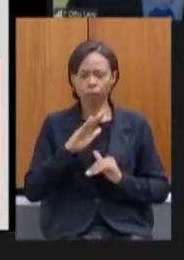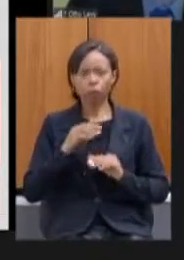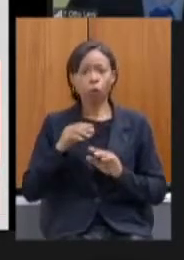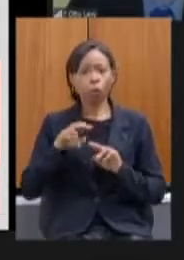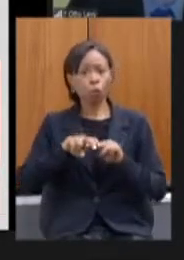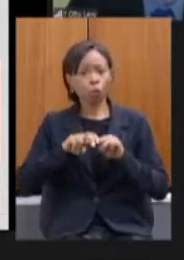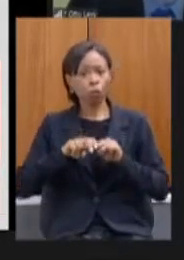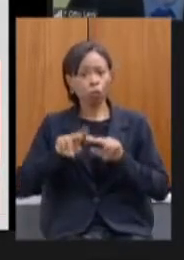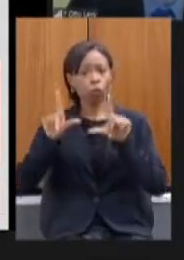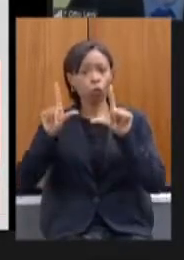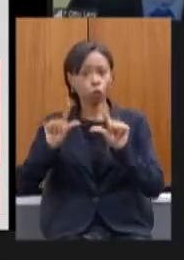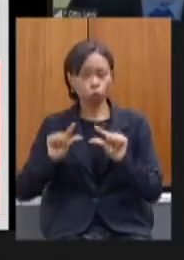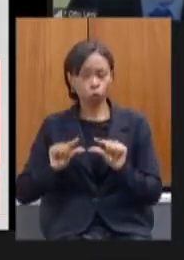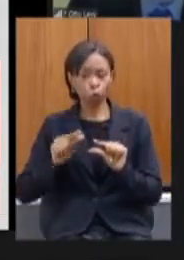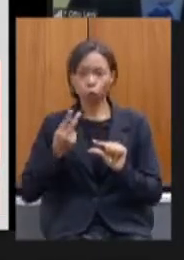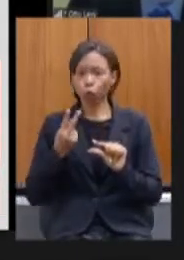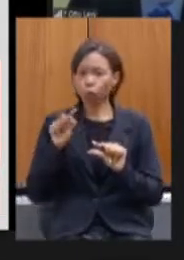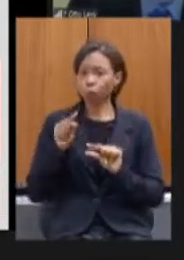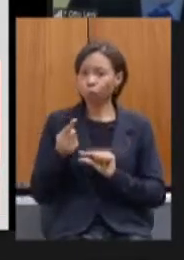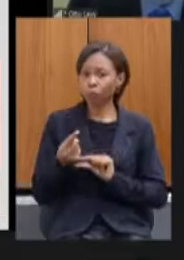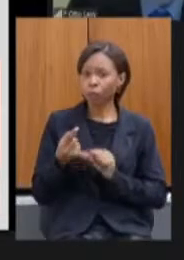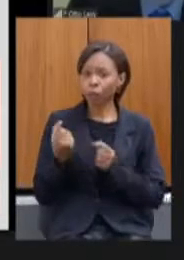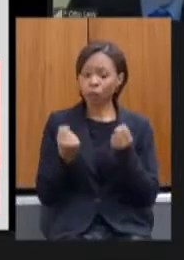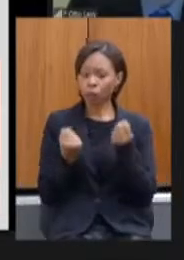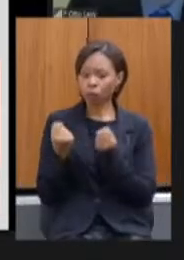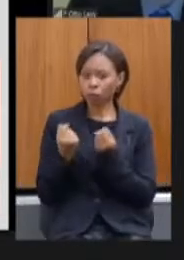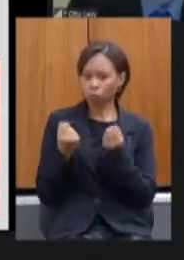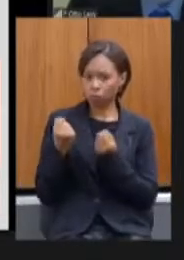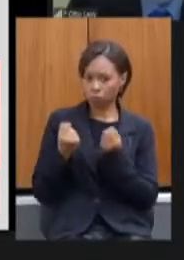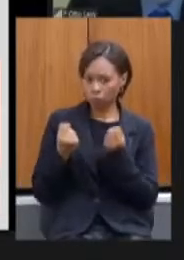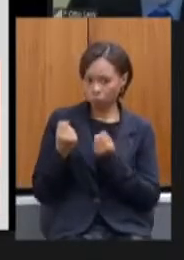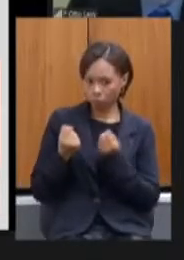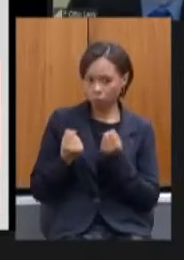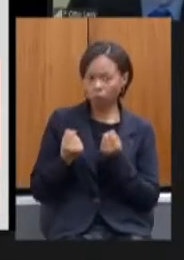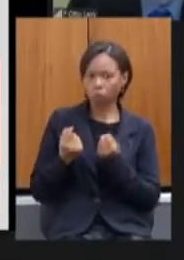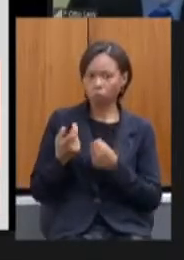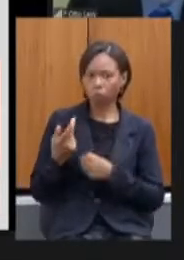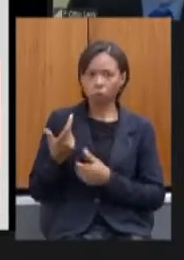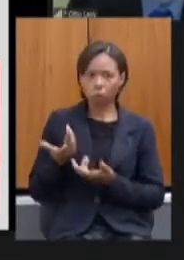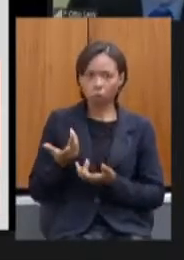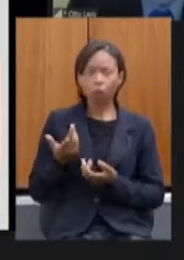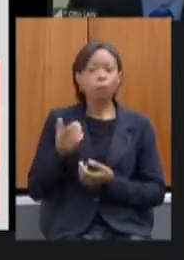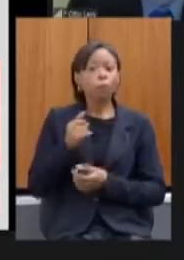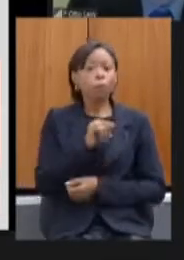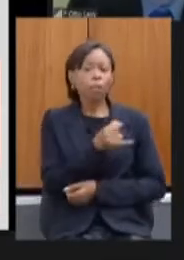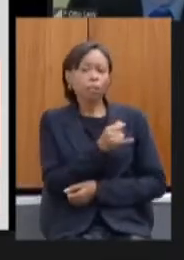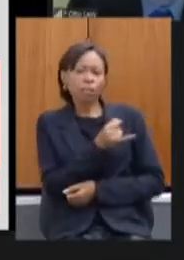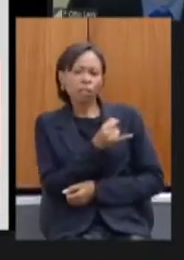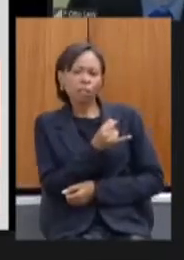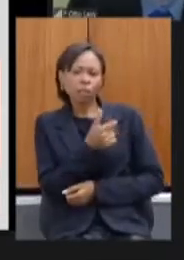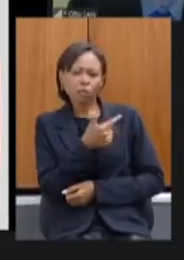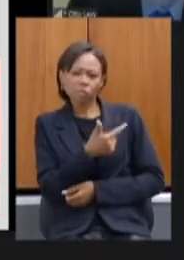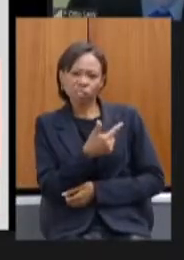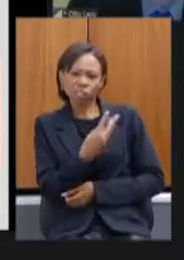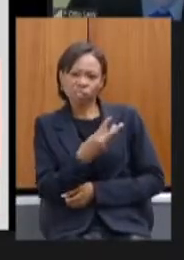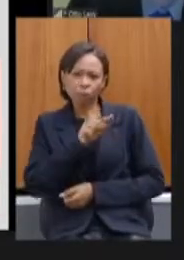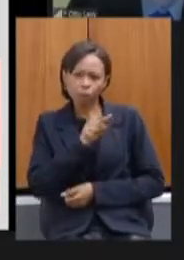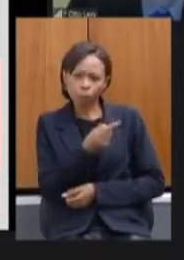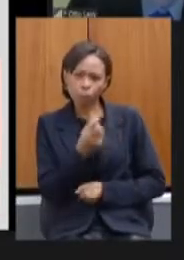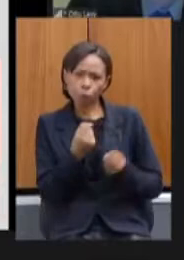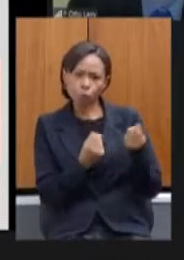2.800 veículos oficiais da frota em janeiro eram 23 mil veículos